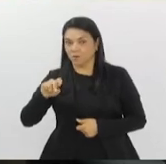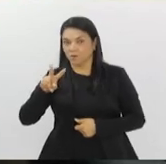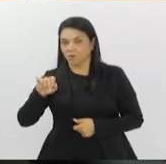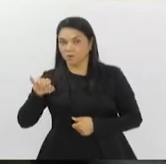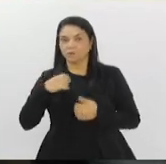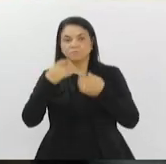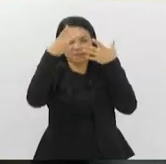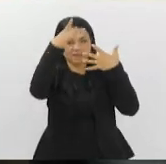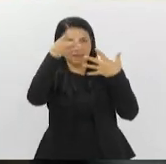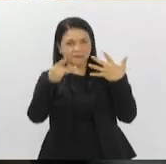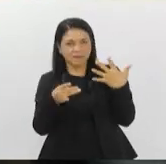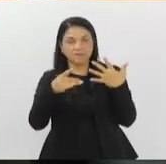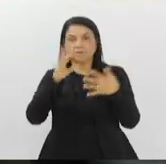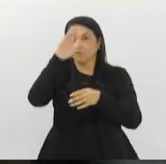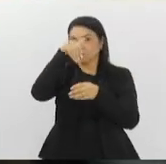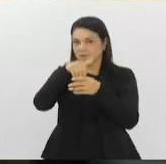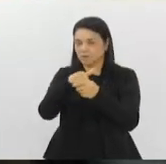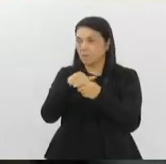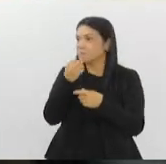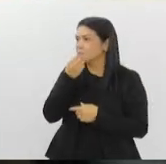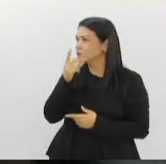essa votação. Muito bom dia, PV.